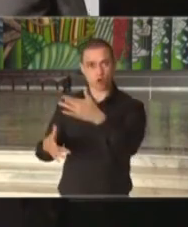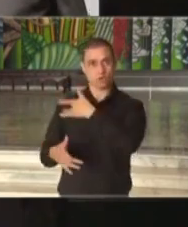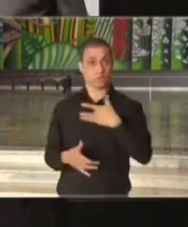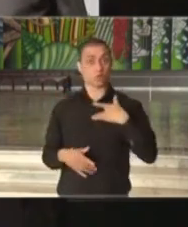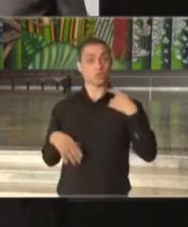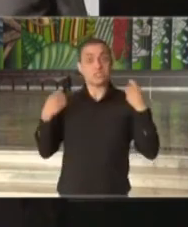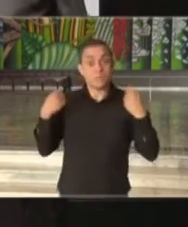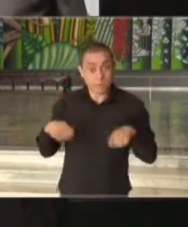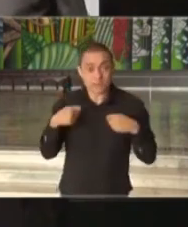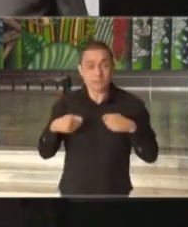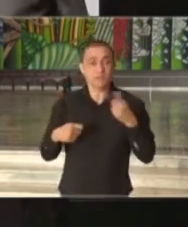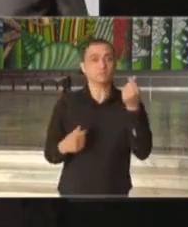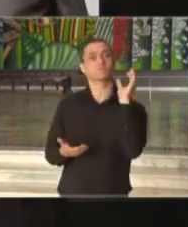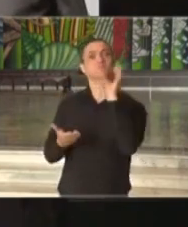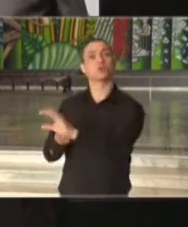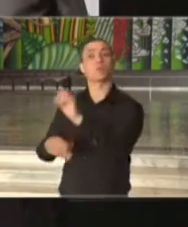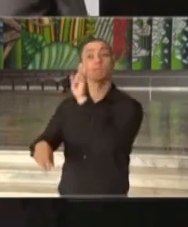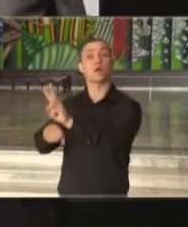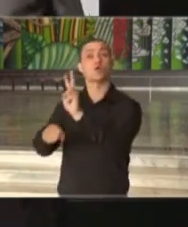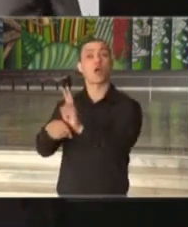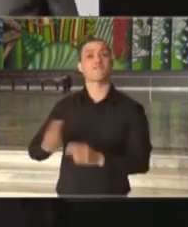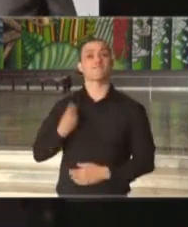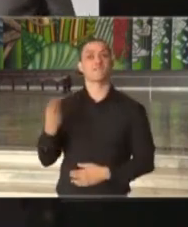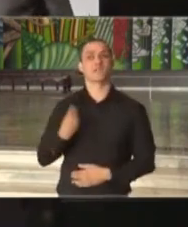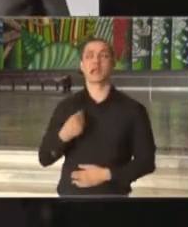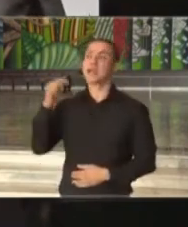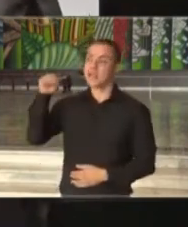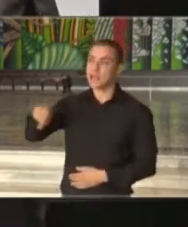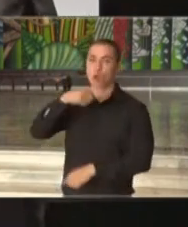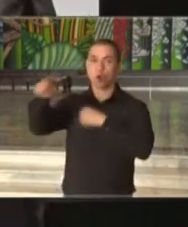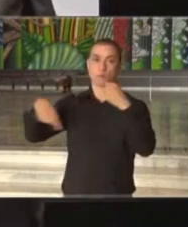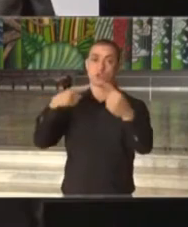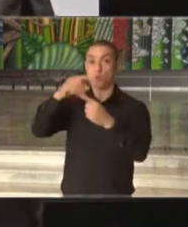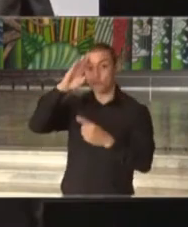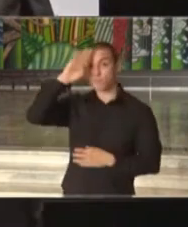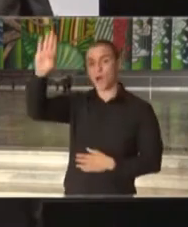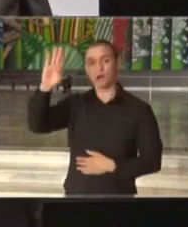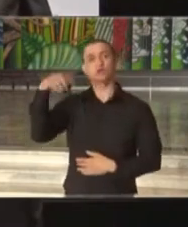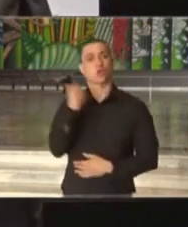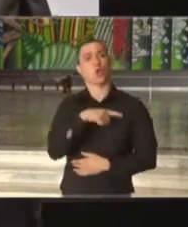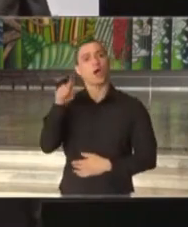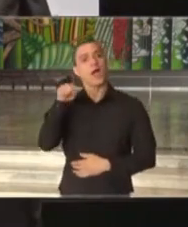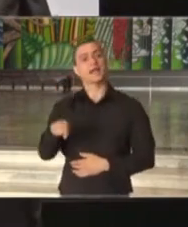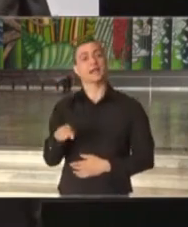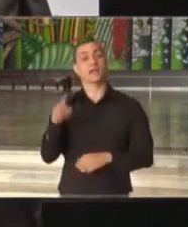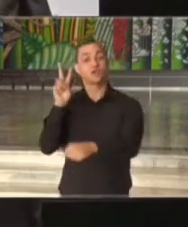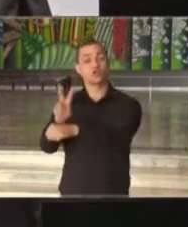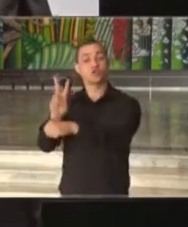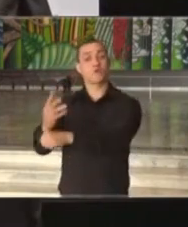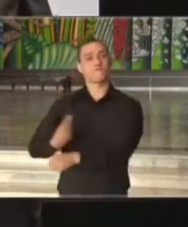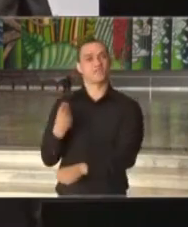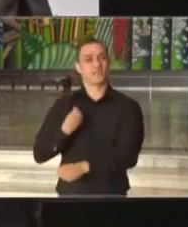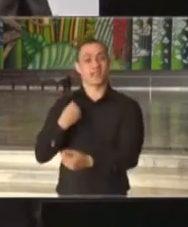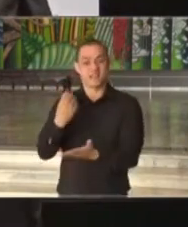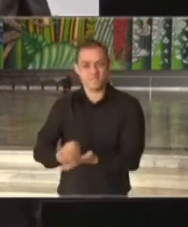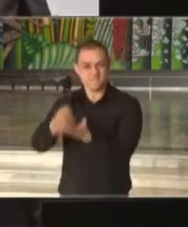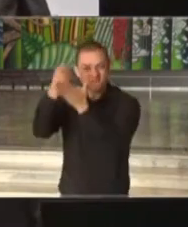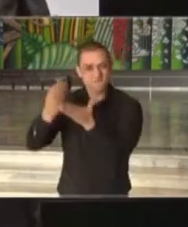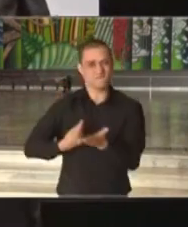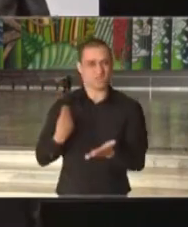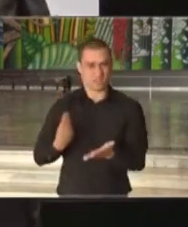necessárias para proteger vidas. Essa é a nossa prioridade no momento, proteger e salvar